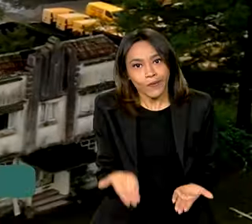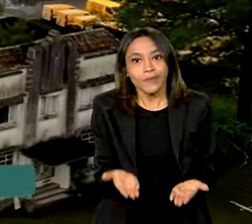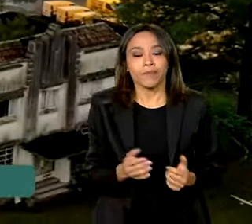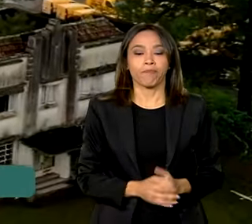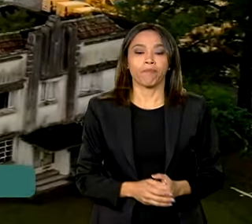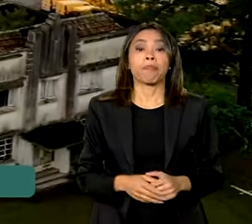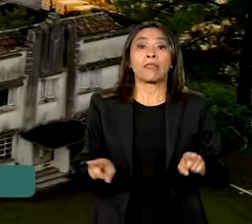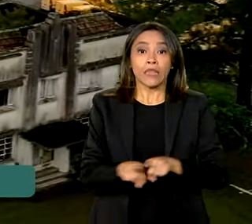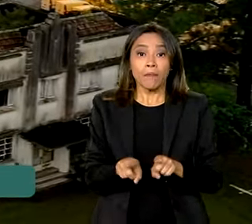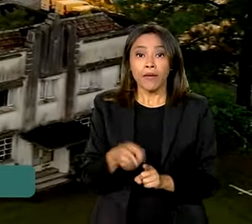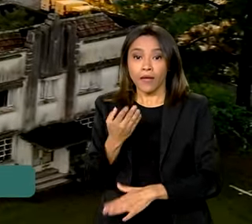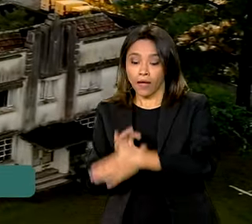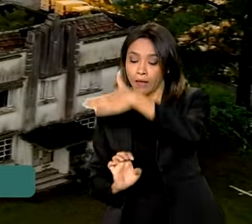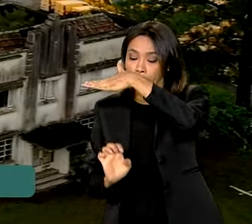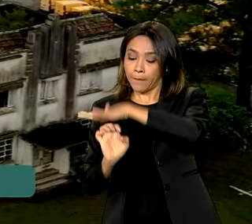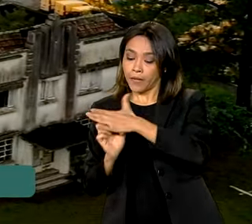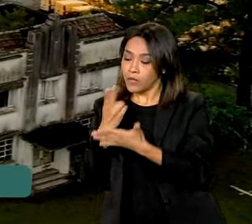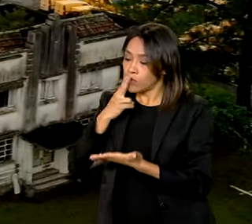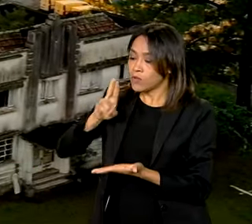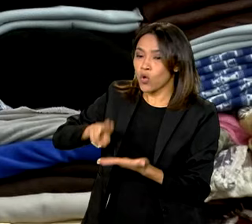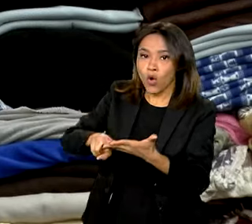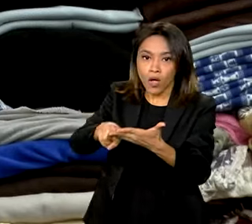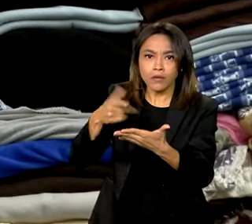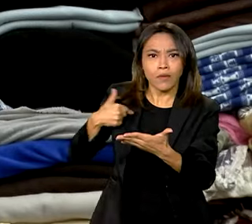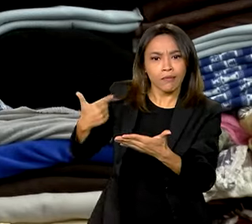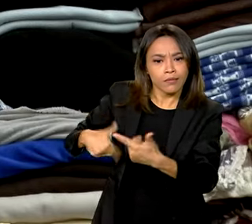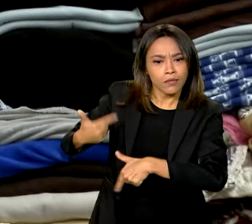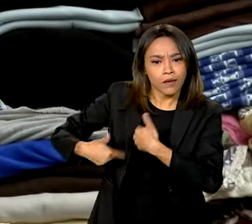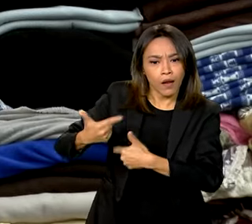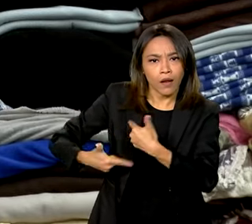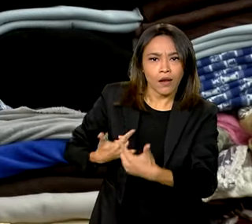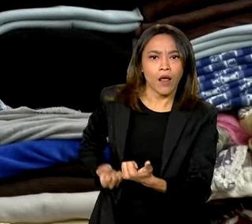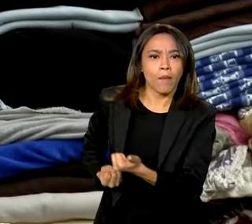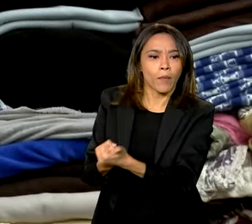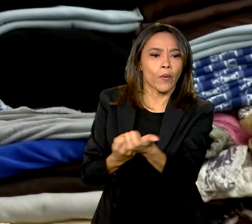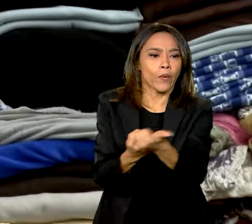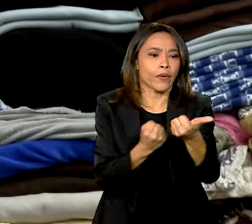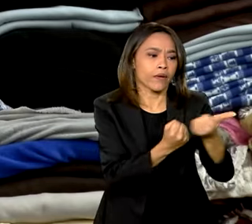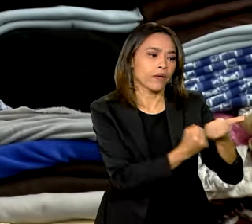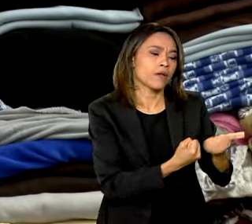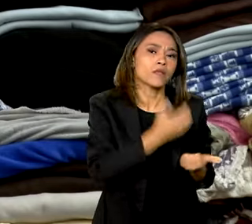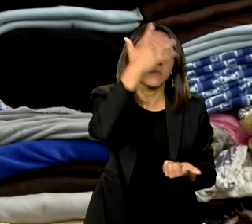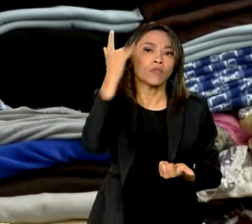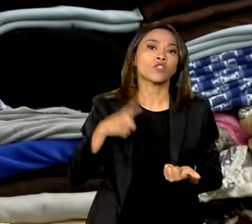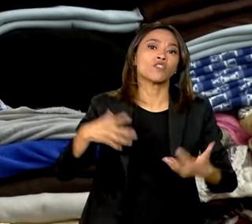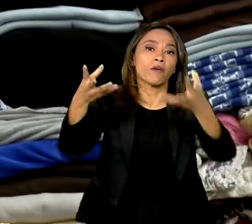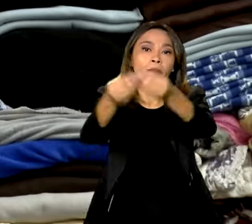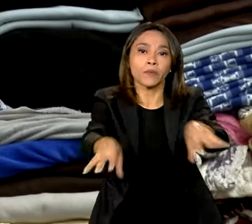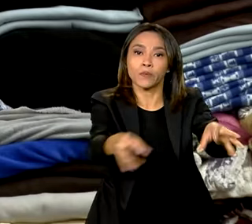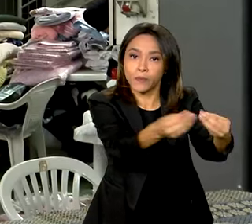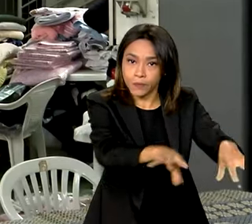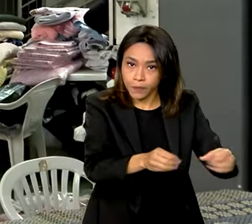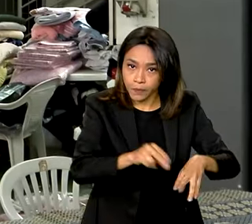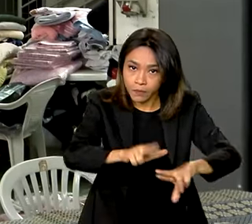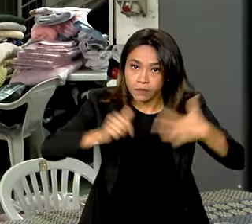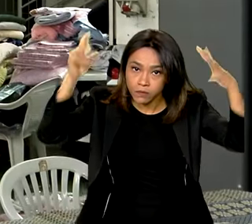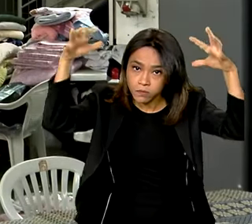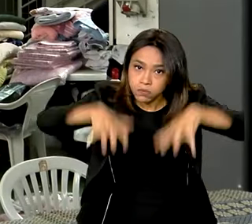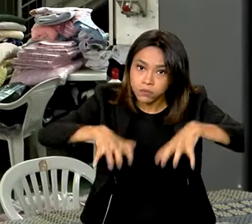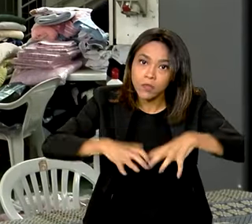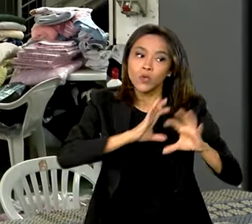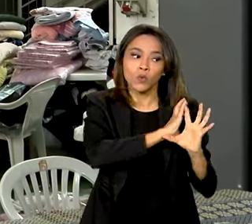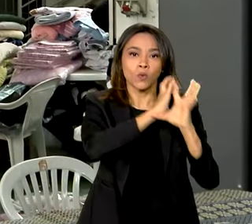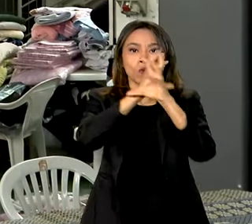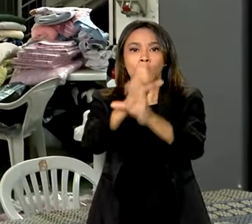estão trabalhando desde o primeiro dia no apoio às pessoas atingidas pelas enchentes. Já são